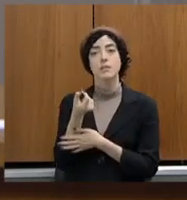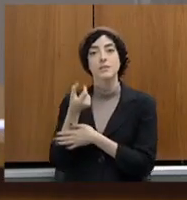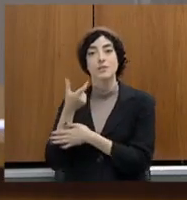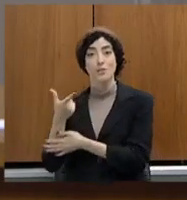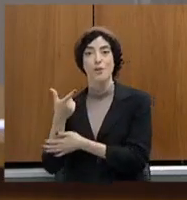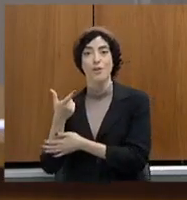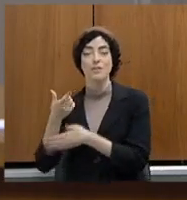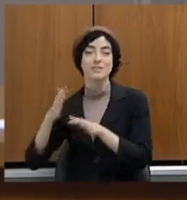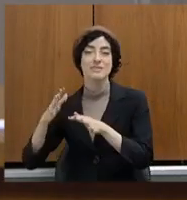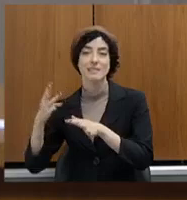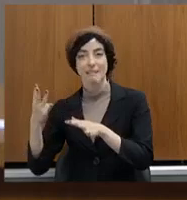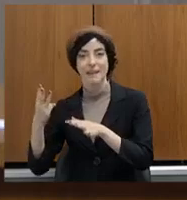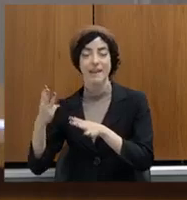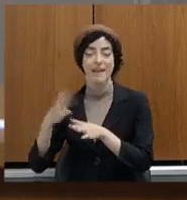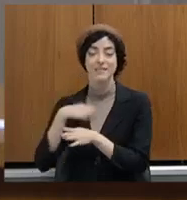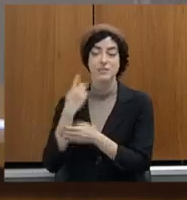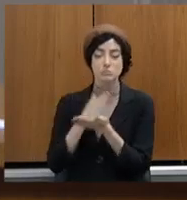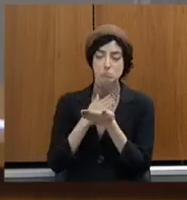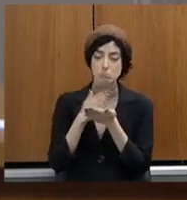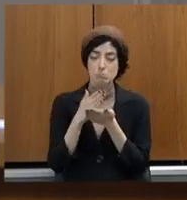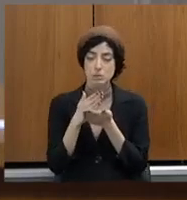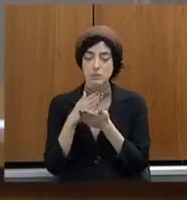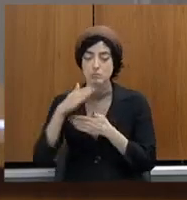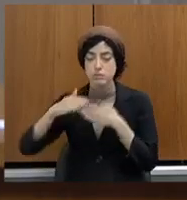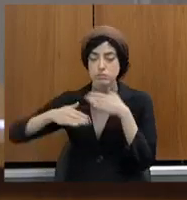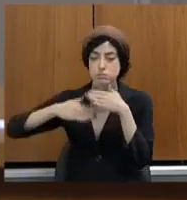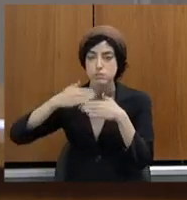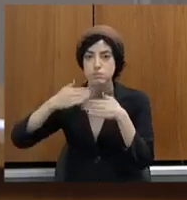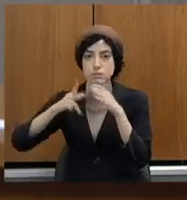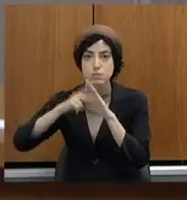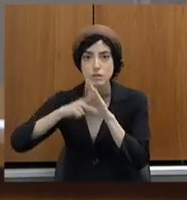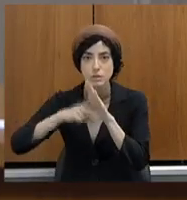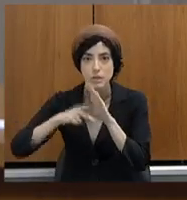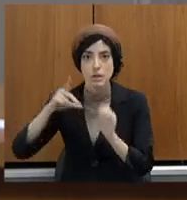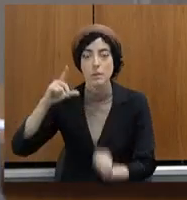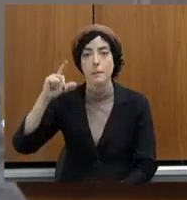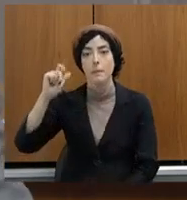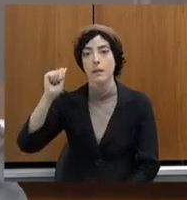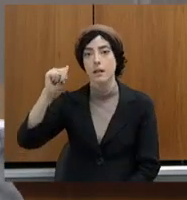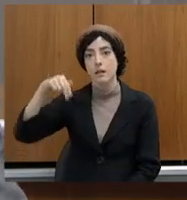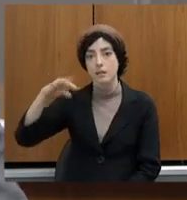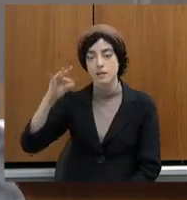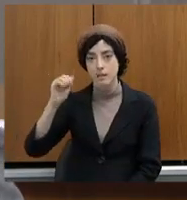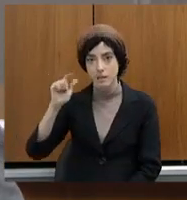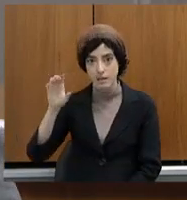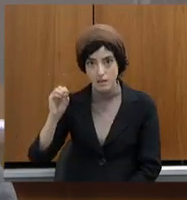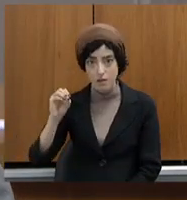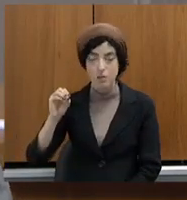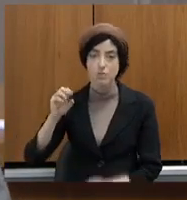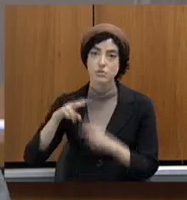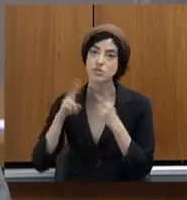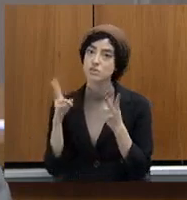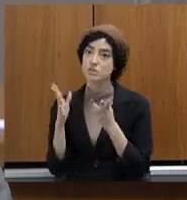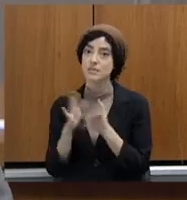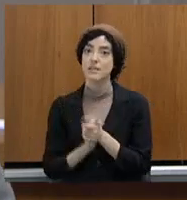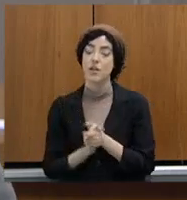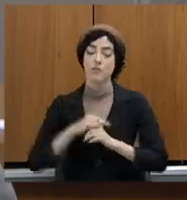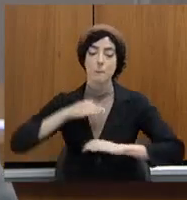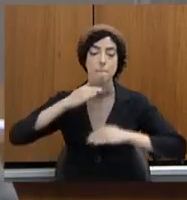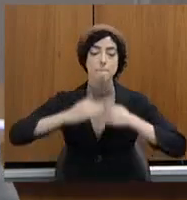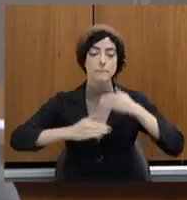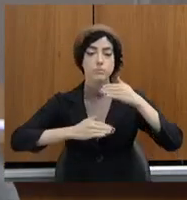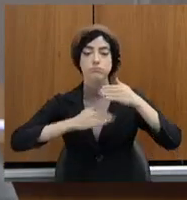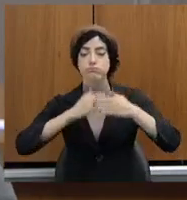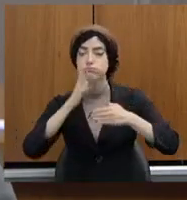e ele foi melhorando paulatinamente. O PCnet, e foi melhorando paulatinamente. E eu costumo dizer o seguinte, nós não